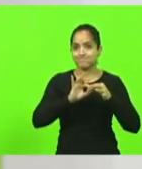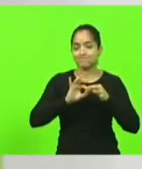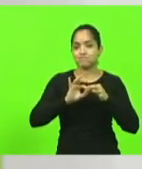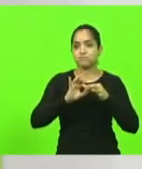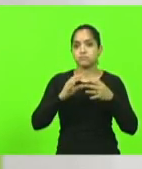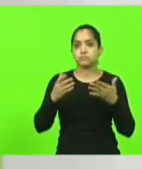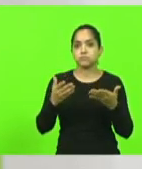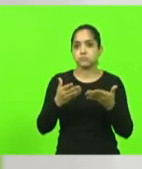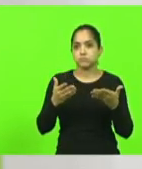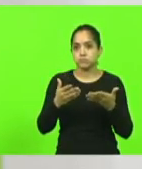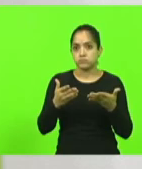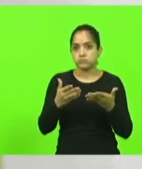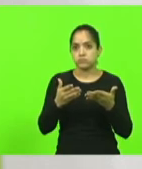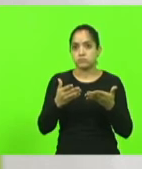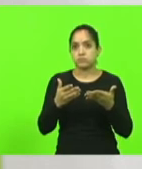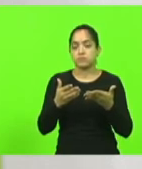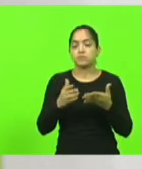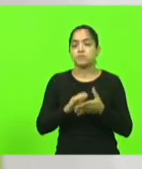não com a harmonia da troca.